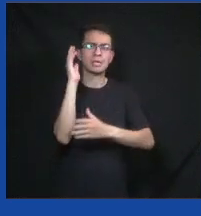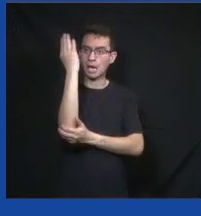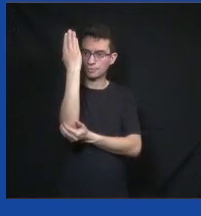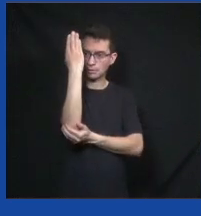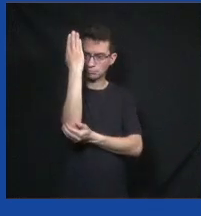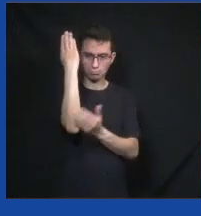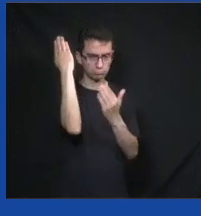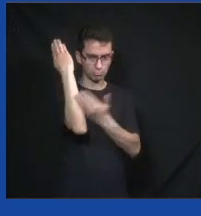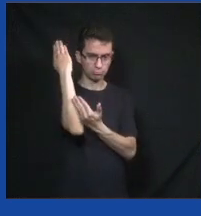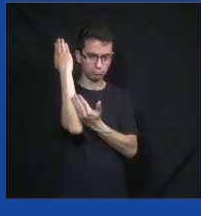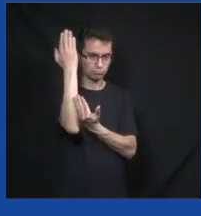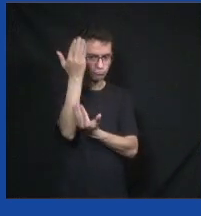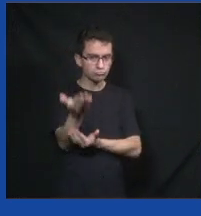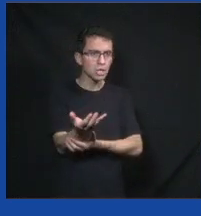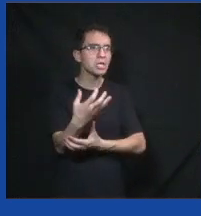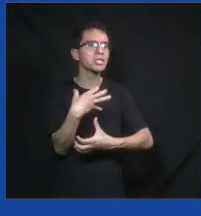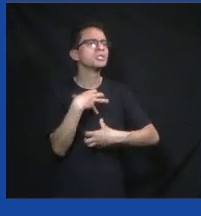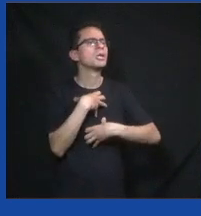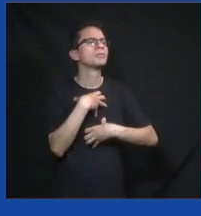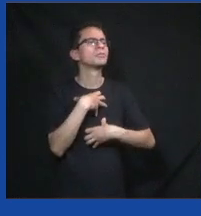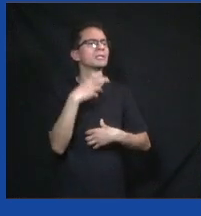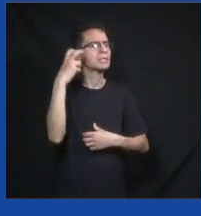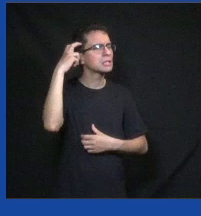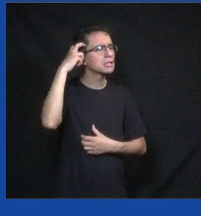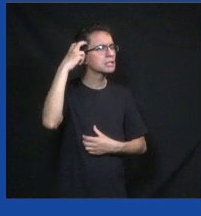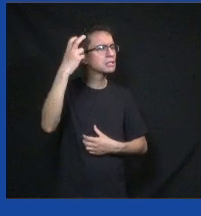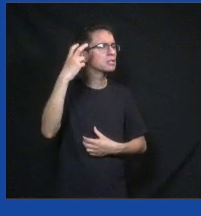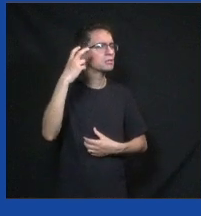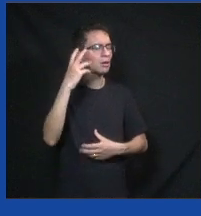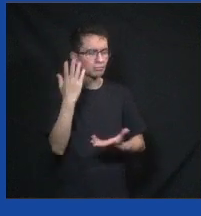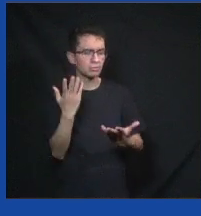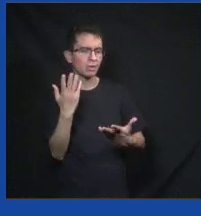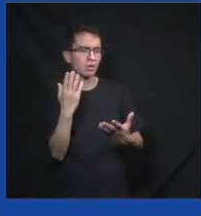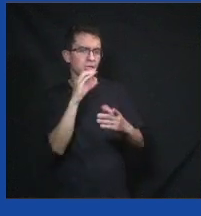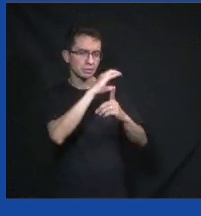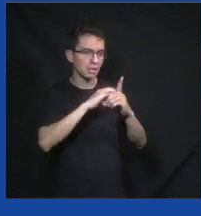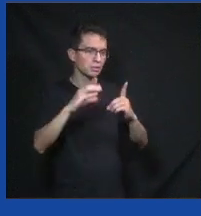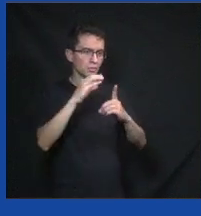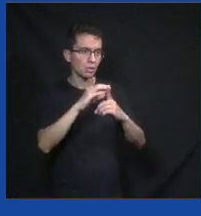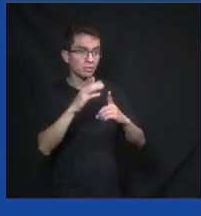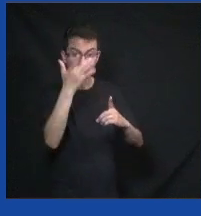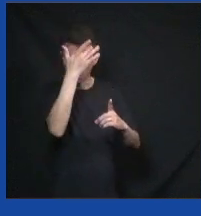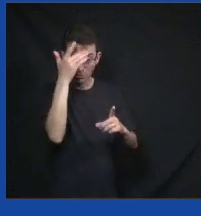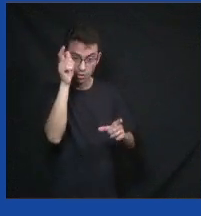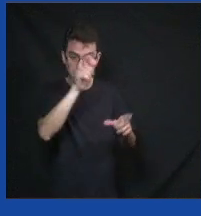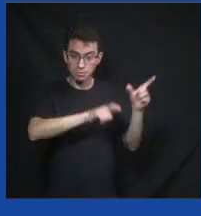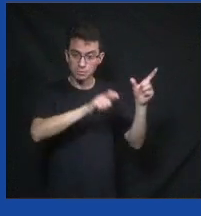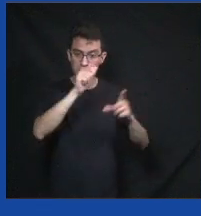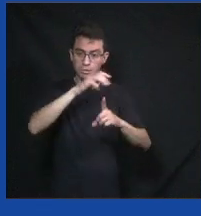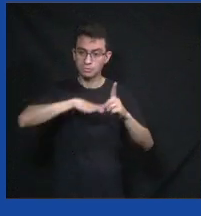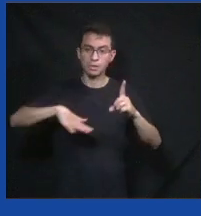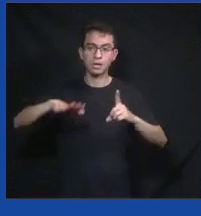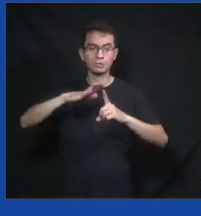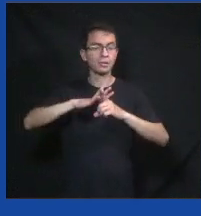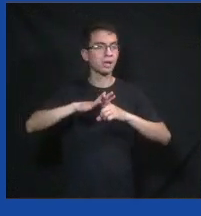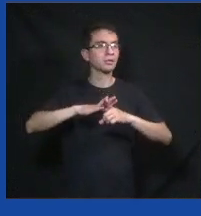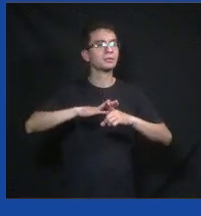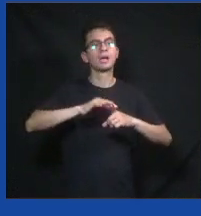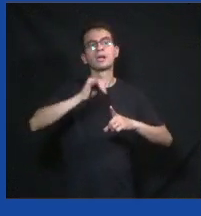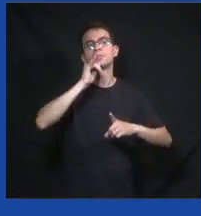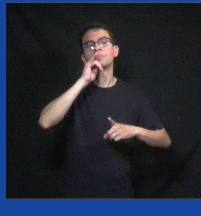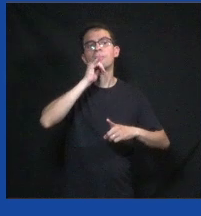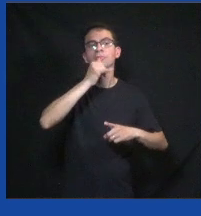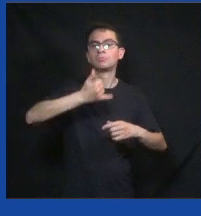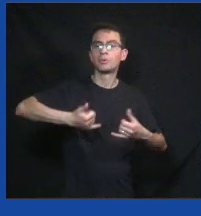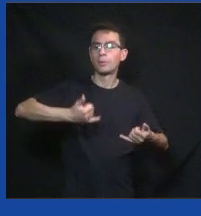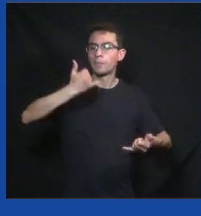mais inteligente com o cidadão participando? A gente começa, então, quando uma pessoa liga, a gente começa a mudar,